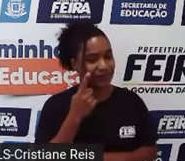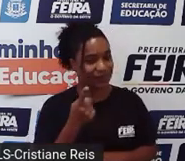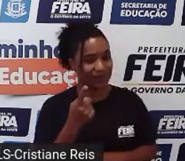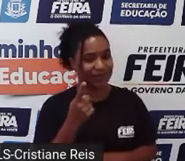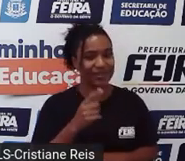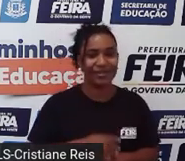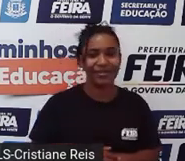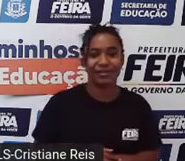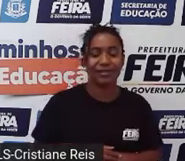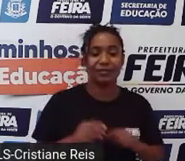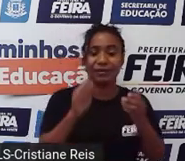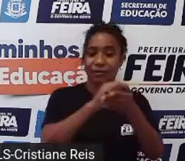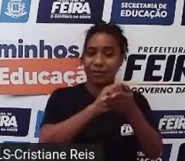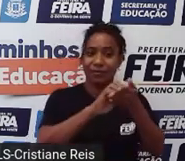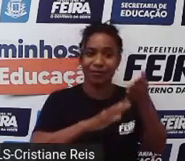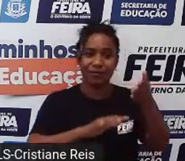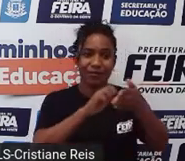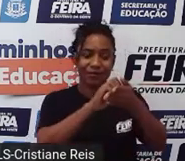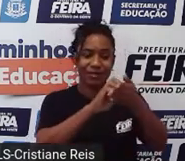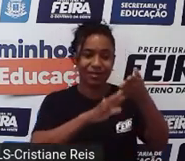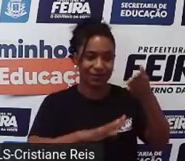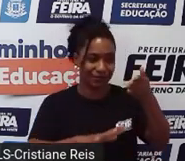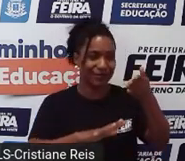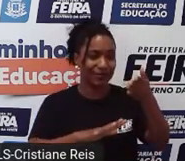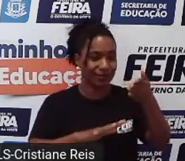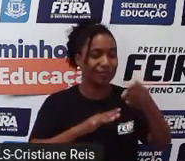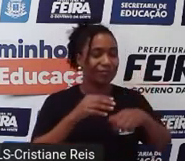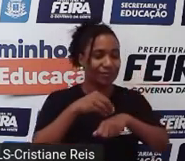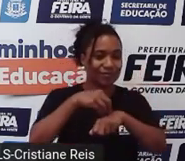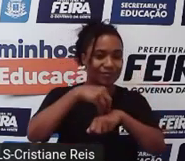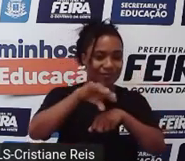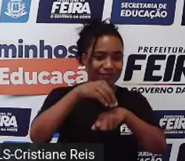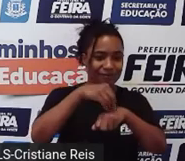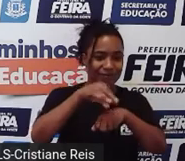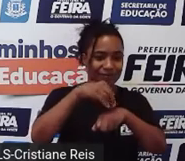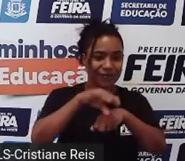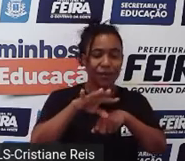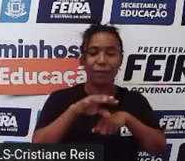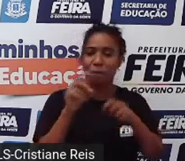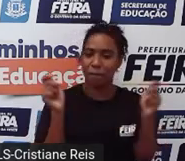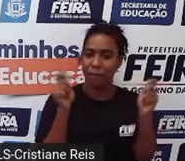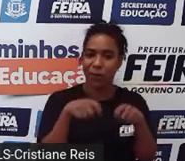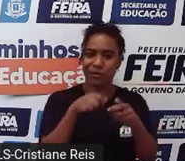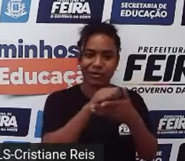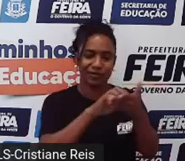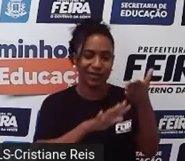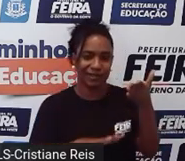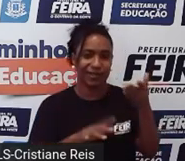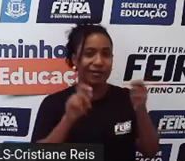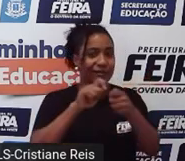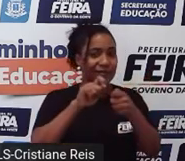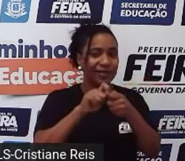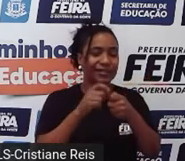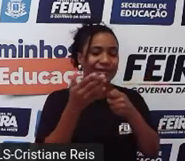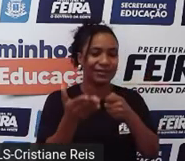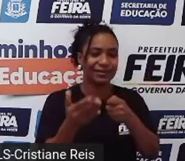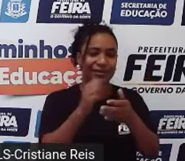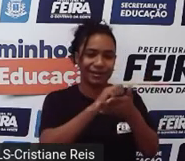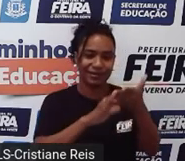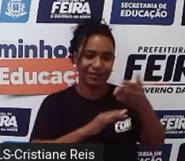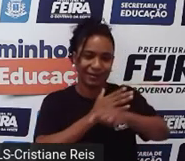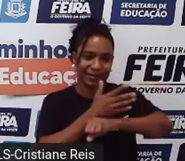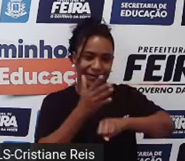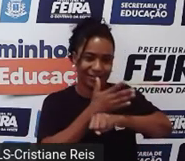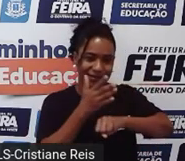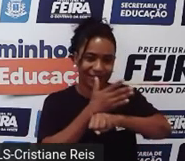vou deixar para vocês aqui uma sugestão de uma atividade online para que vocês possam praticar